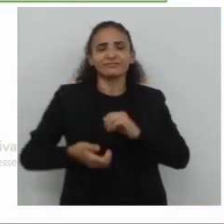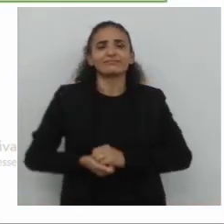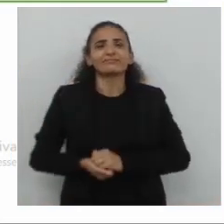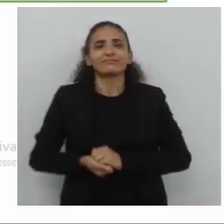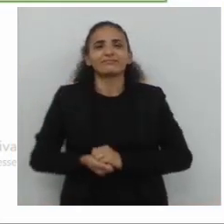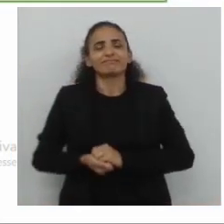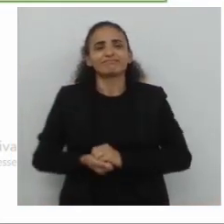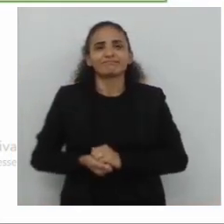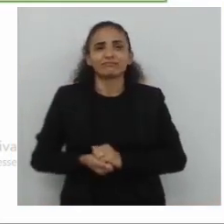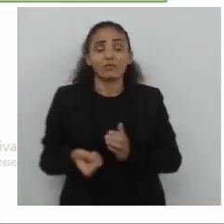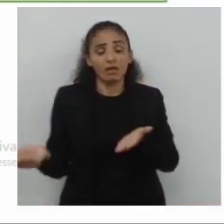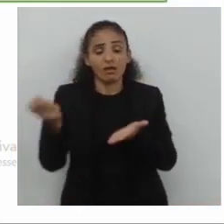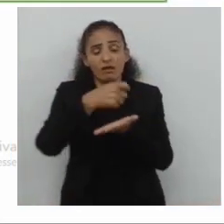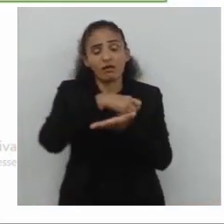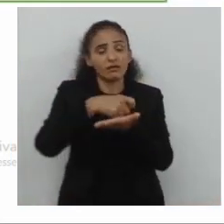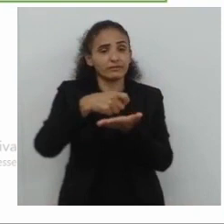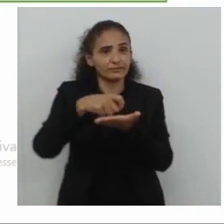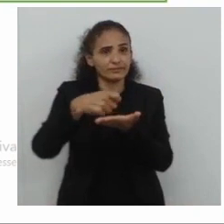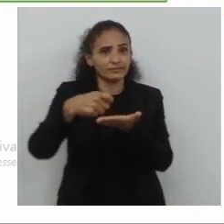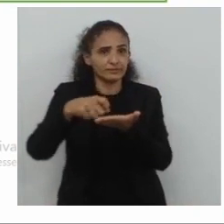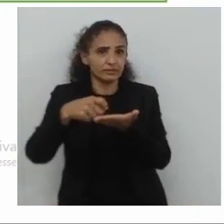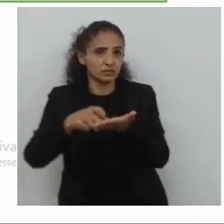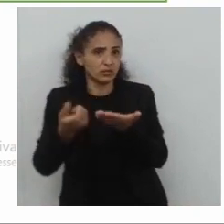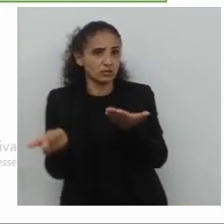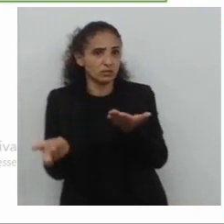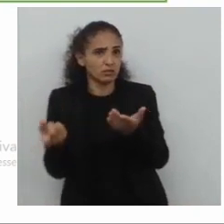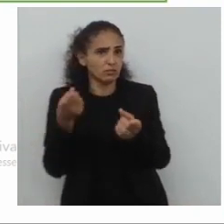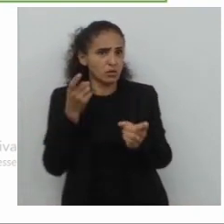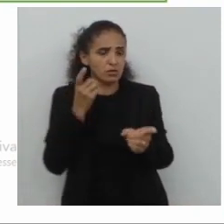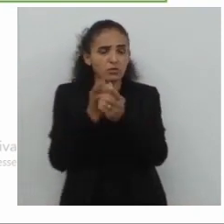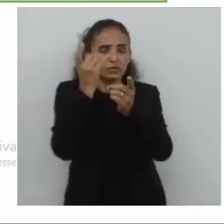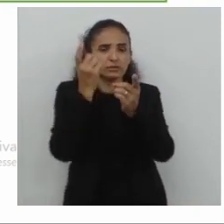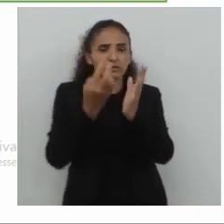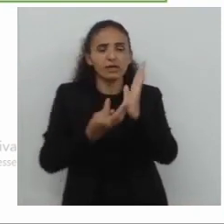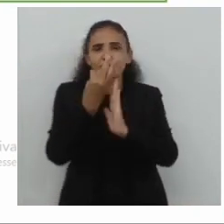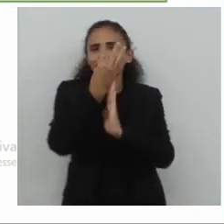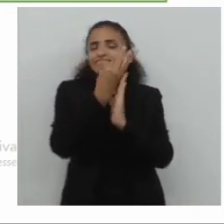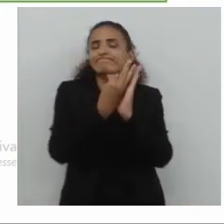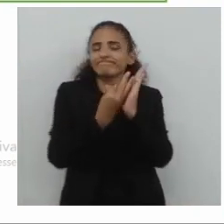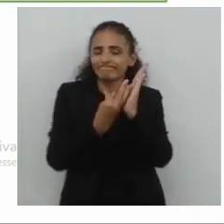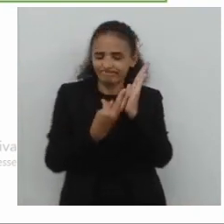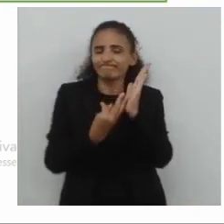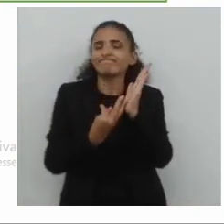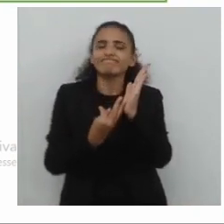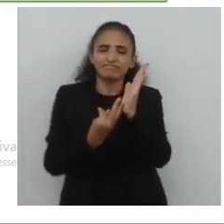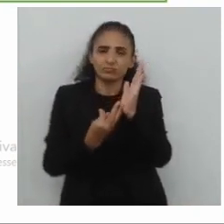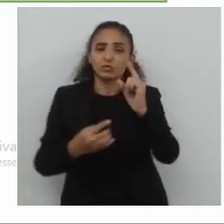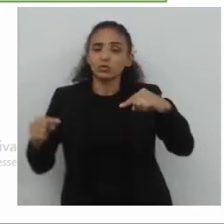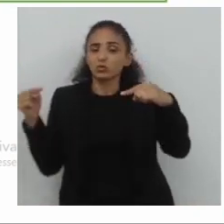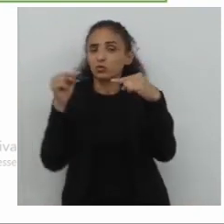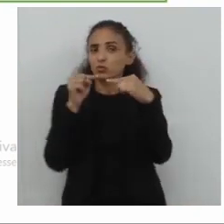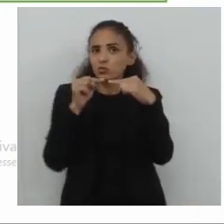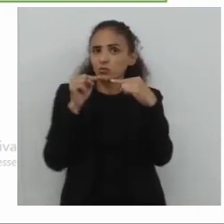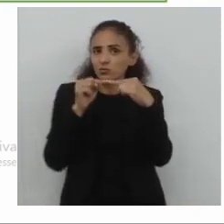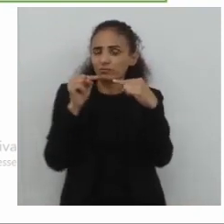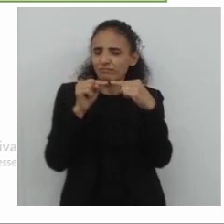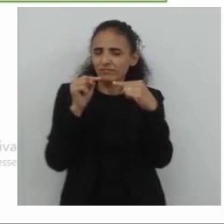temos a seguinte questão ainda. A escrita encontra no texto, olhem só, escrita e texto bem destacados.